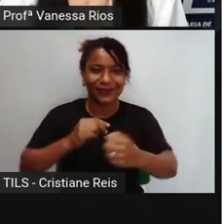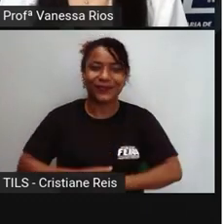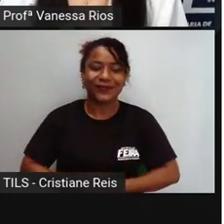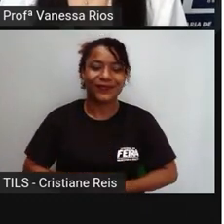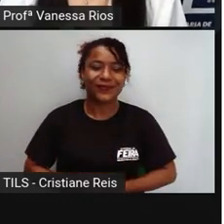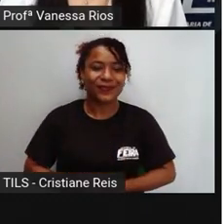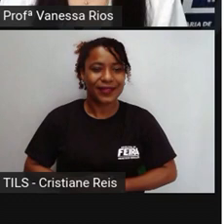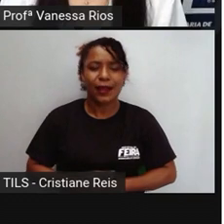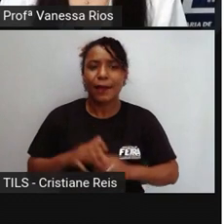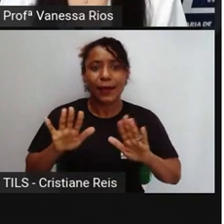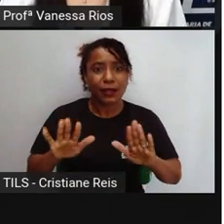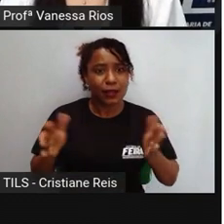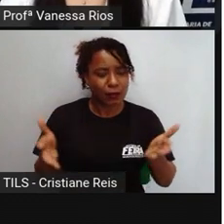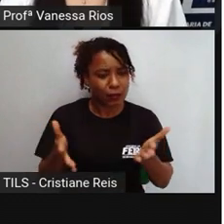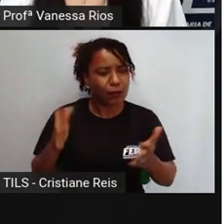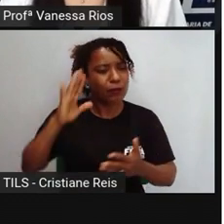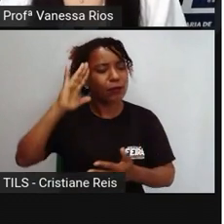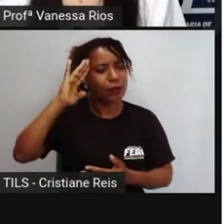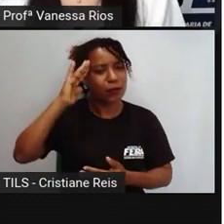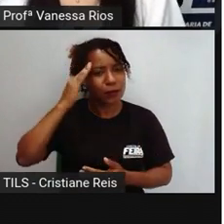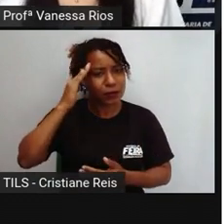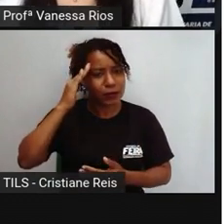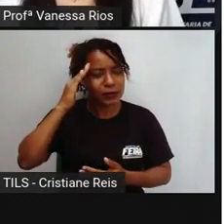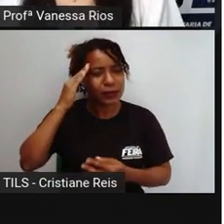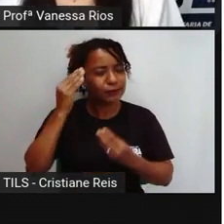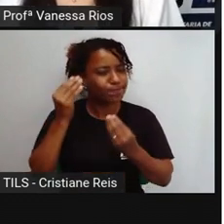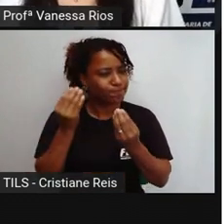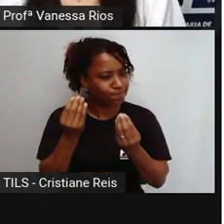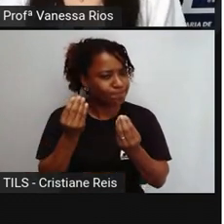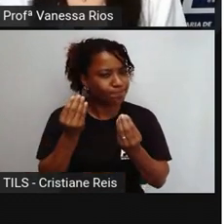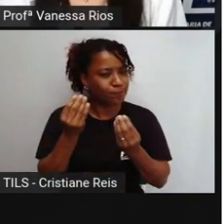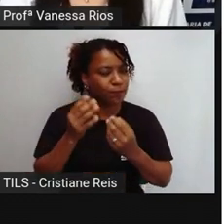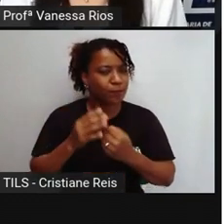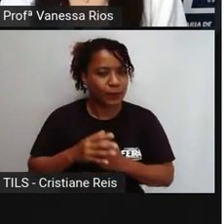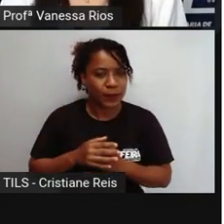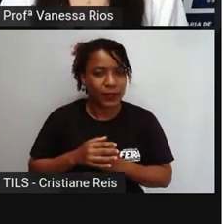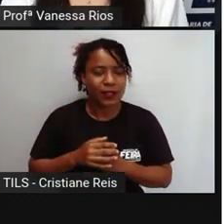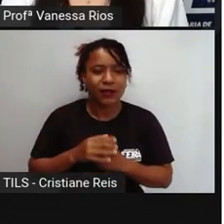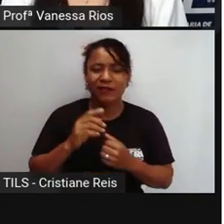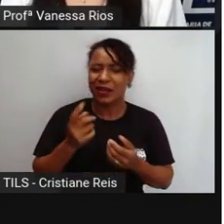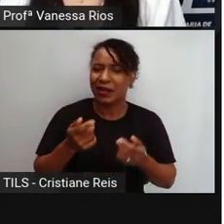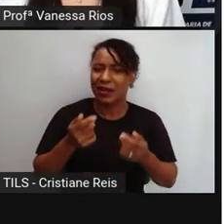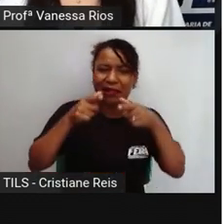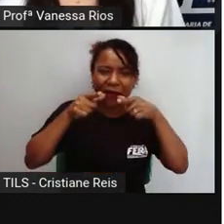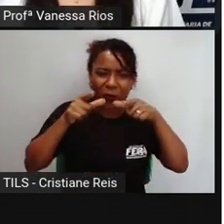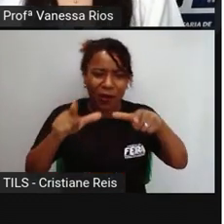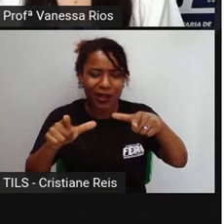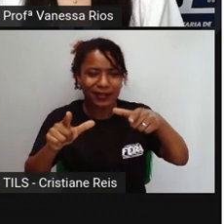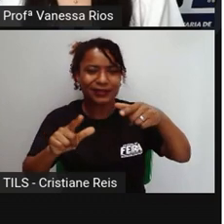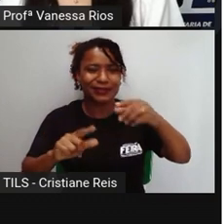Mas aí, vamos entender, a Pró está falando aí de linguagem criptografada, a gente fala aí de